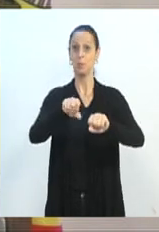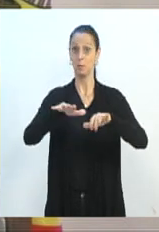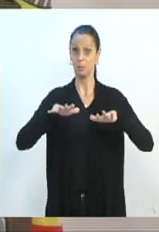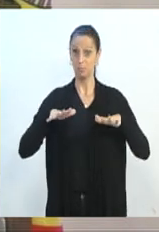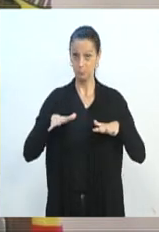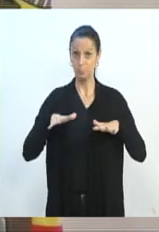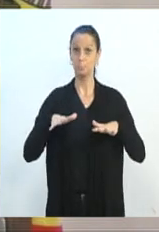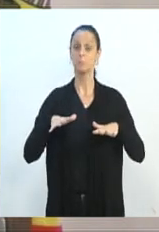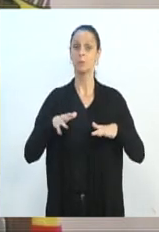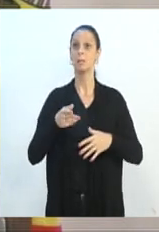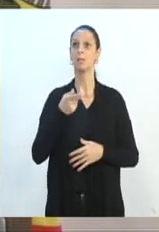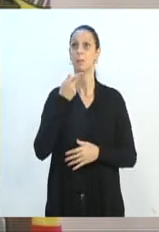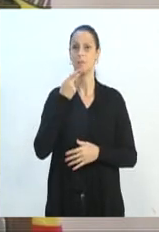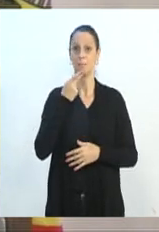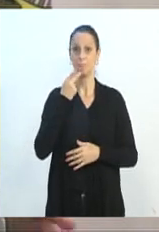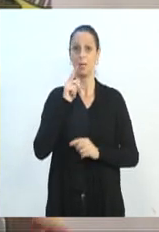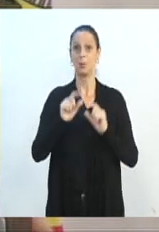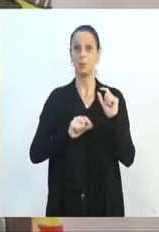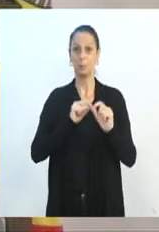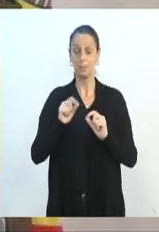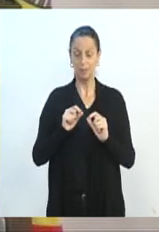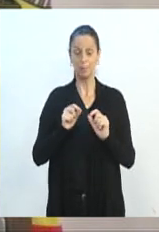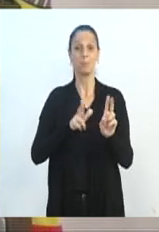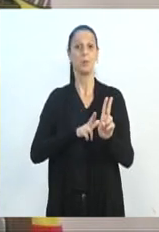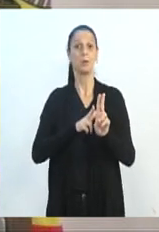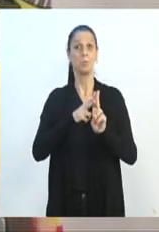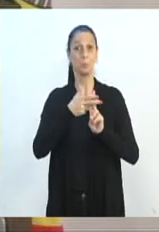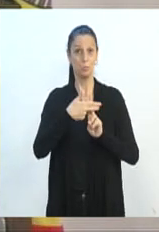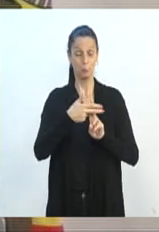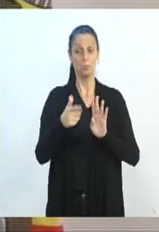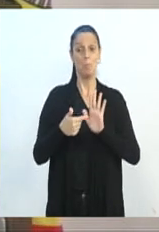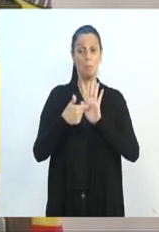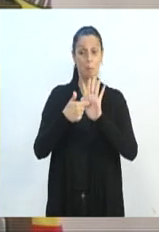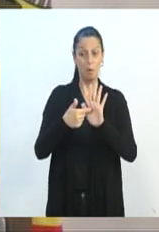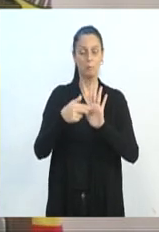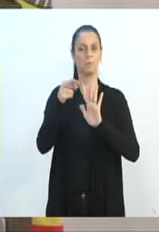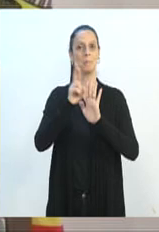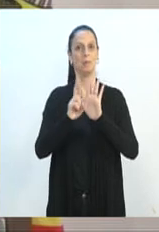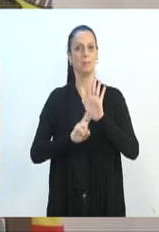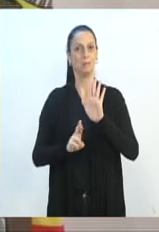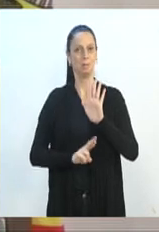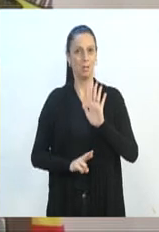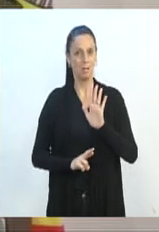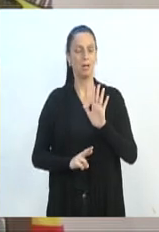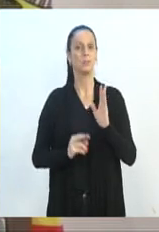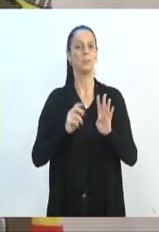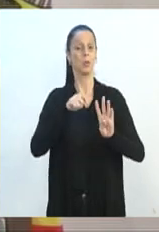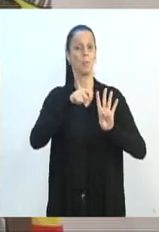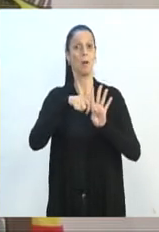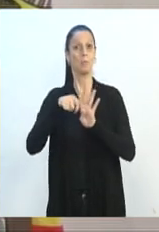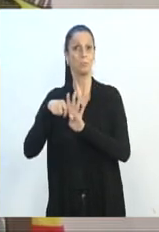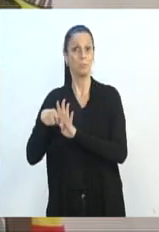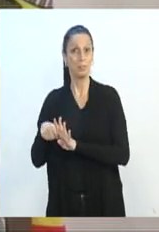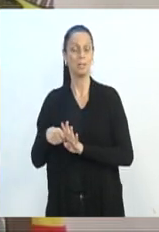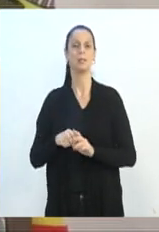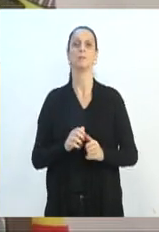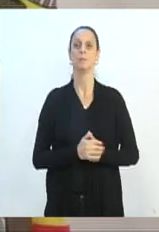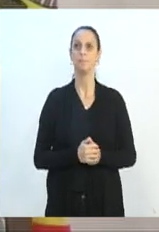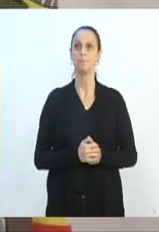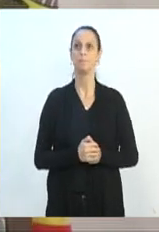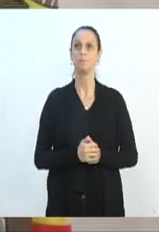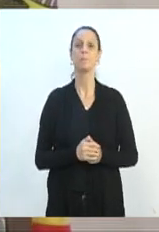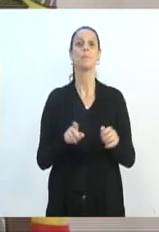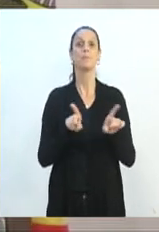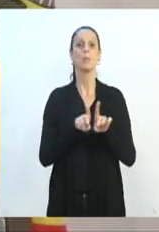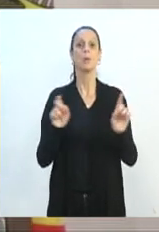prestação de contas da gestão do Sistema Único de Saúde e apresentação de relatórios quadrimestrais, gestão de maio e agosto de 2022,